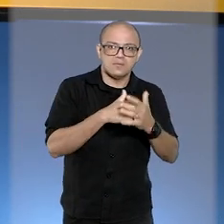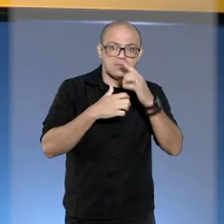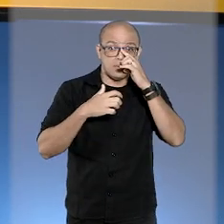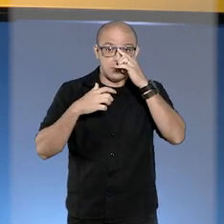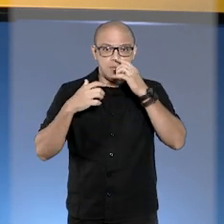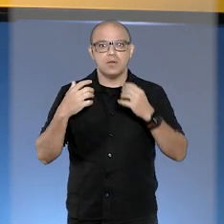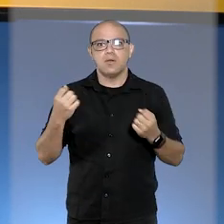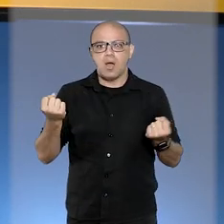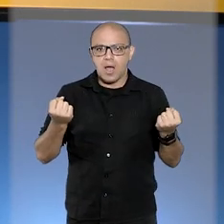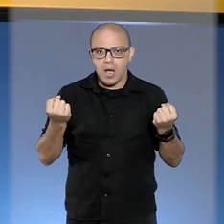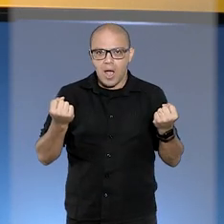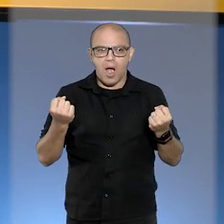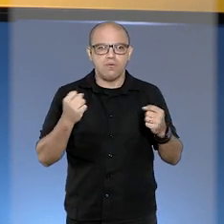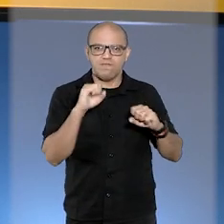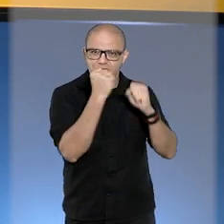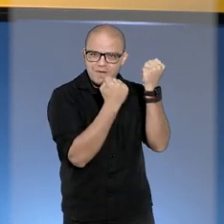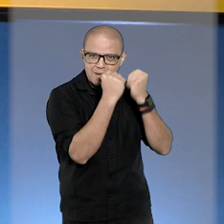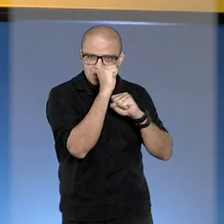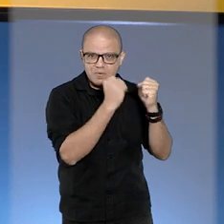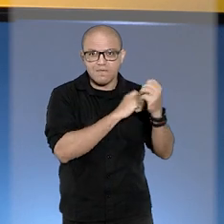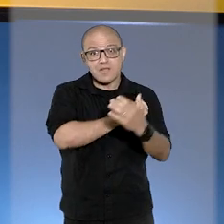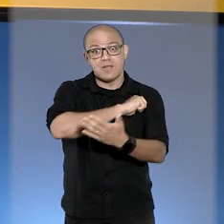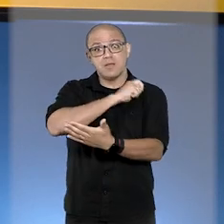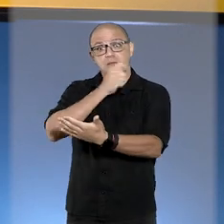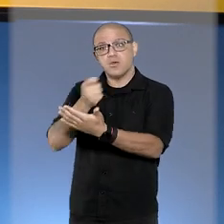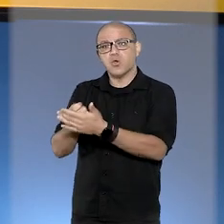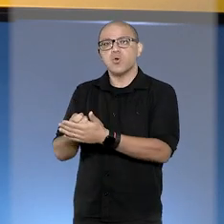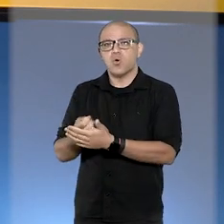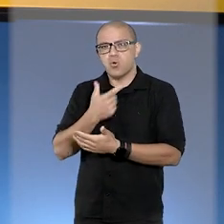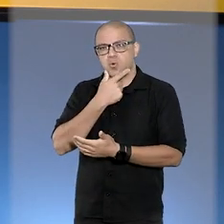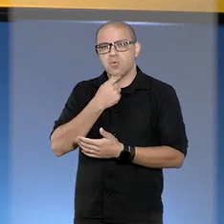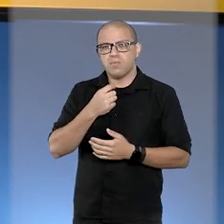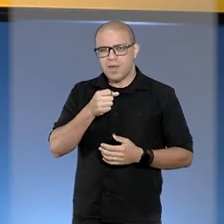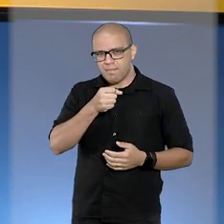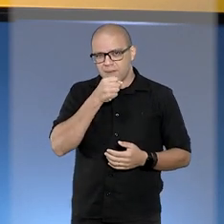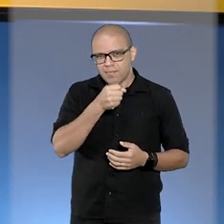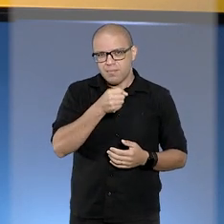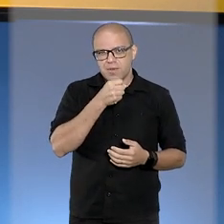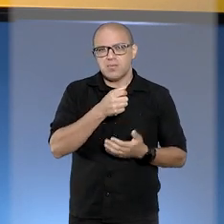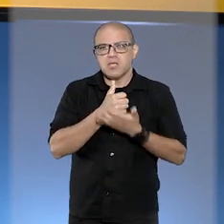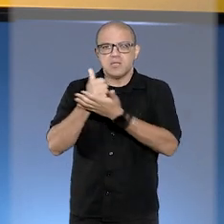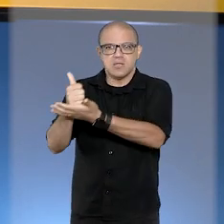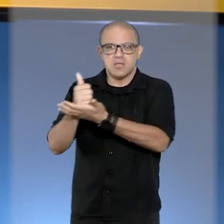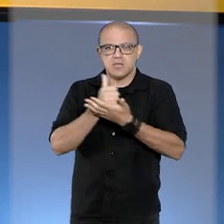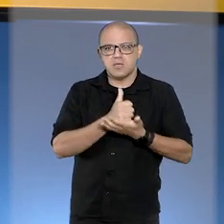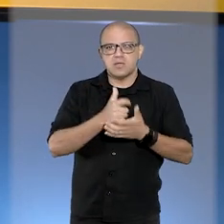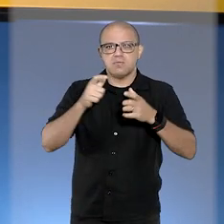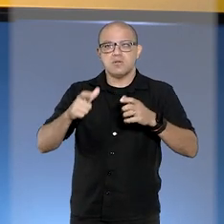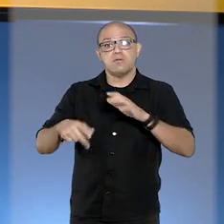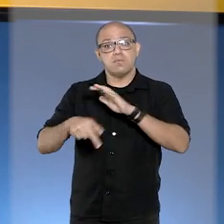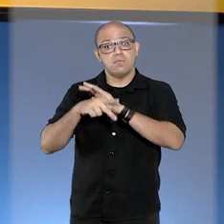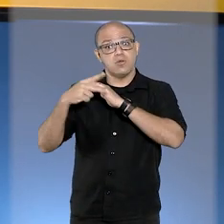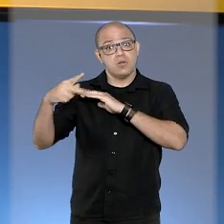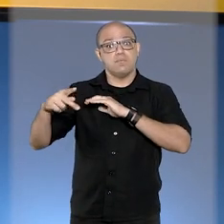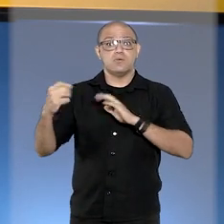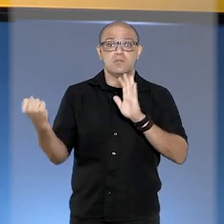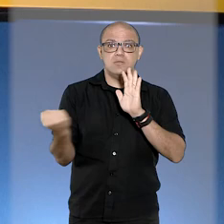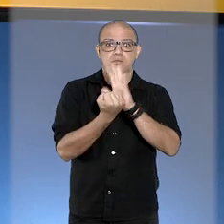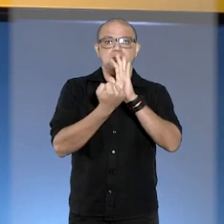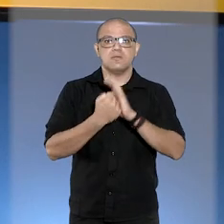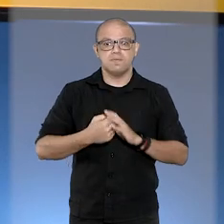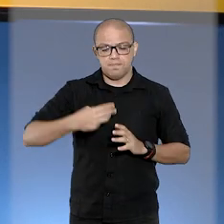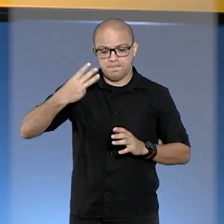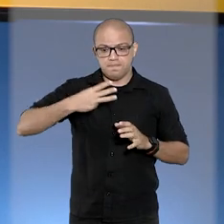de veículos terá que indenizar a família pela morte de jornalista durante o transporte para um evento da marca. A decisão é da